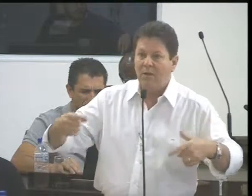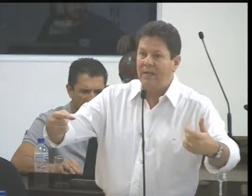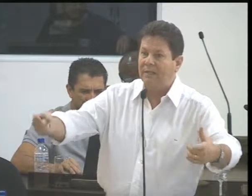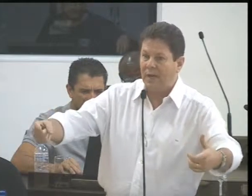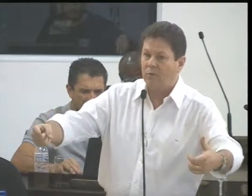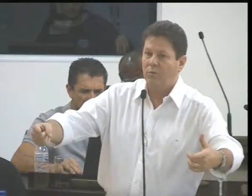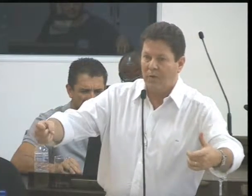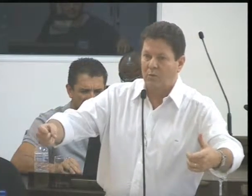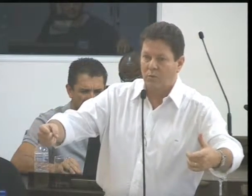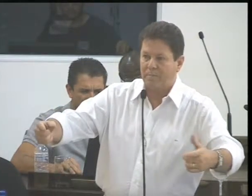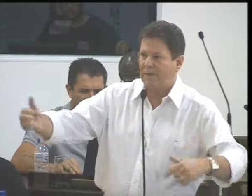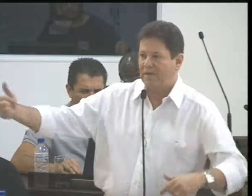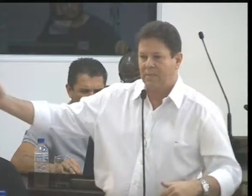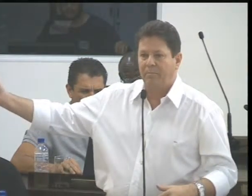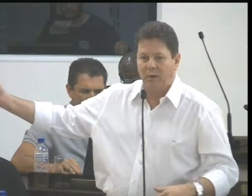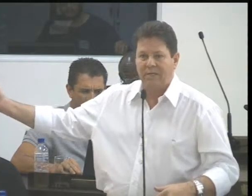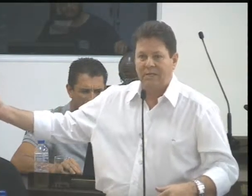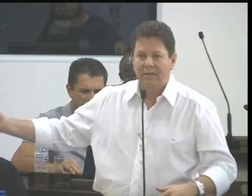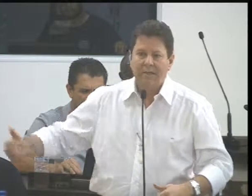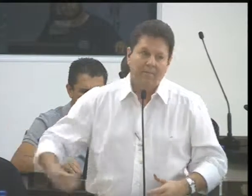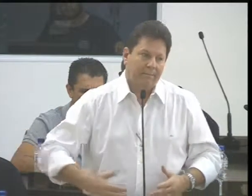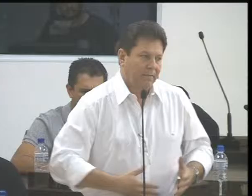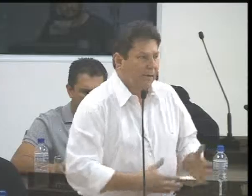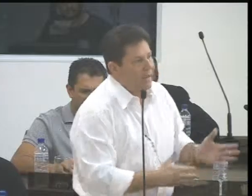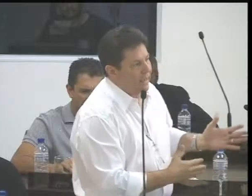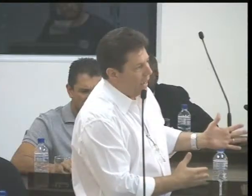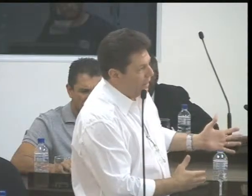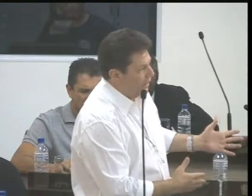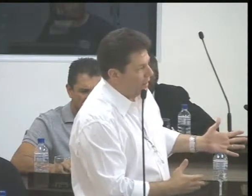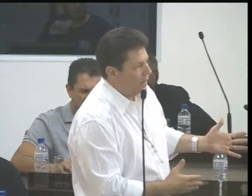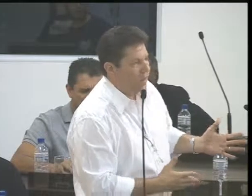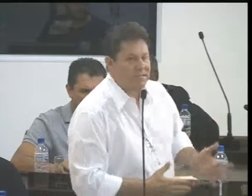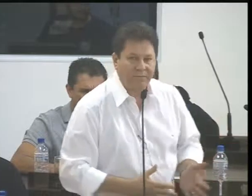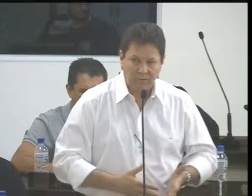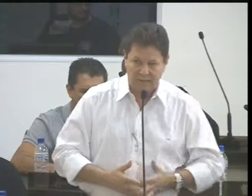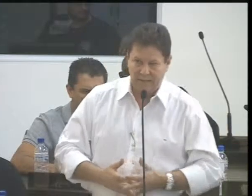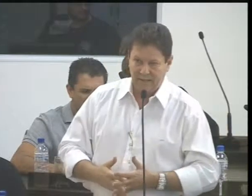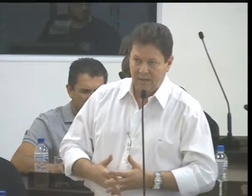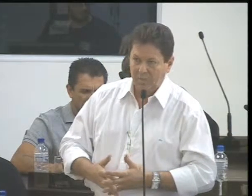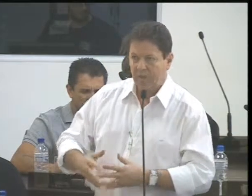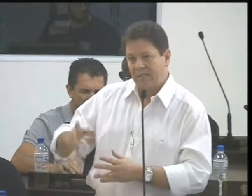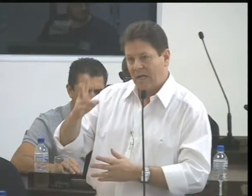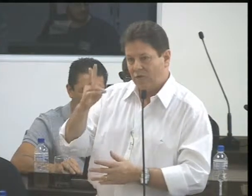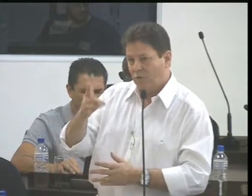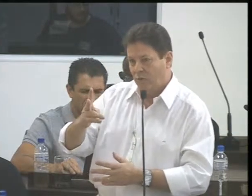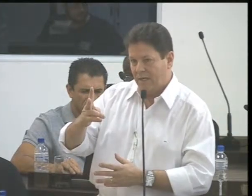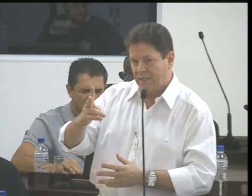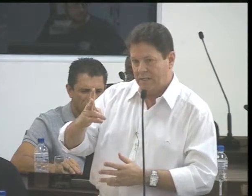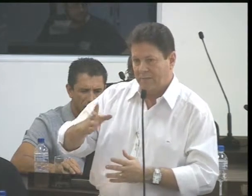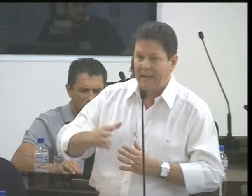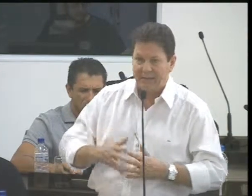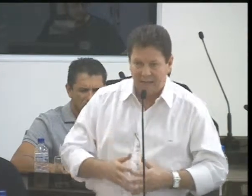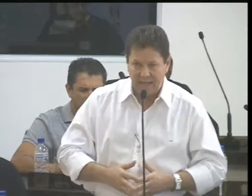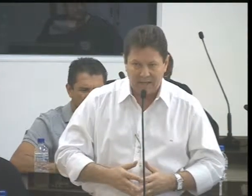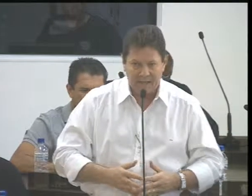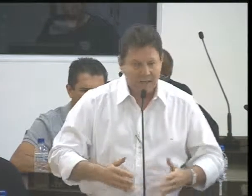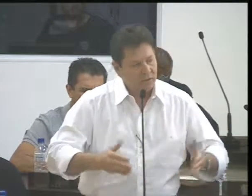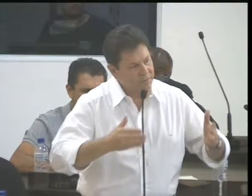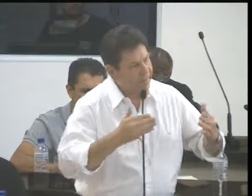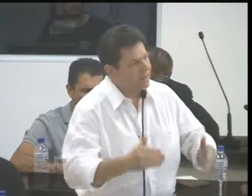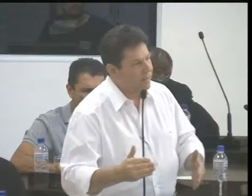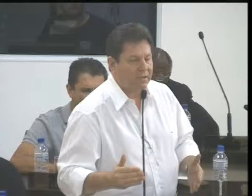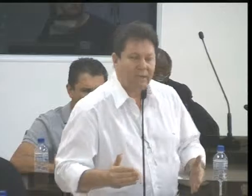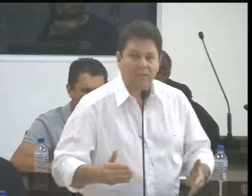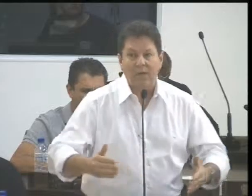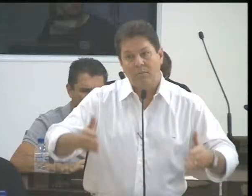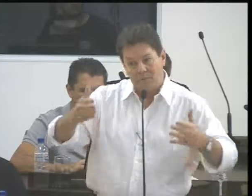eu torço para que essas duas empresas, essas duas instituições, tenham entrado com recurso para que a gente possa